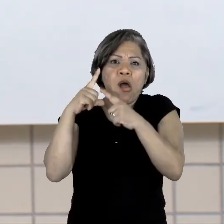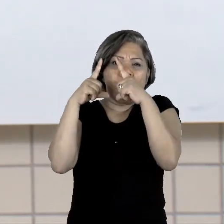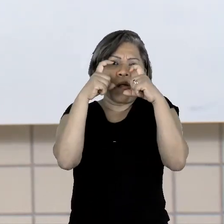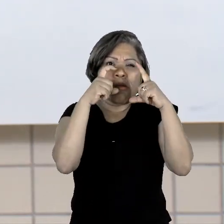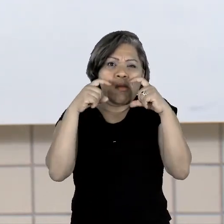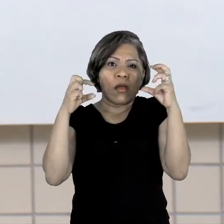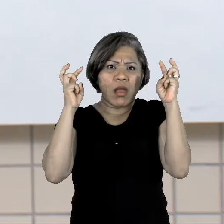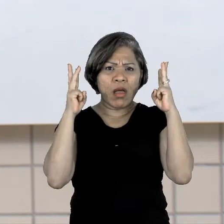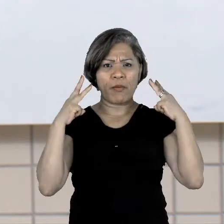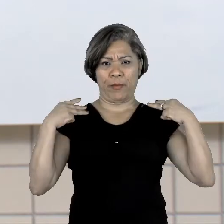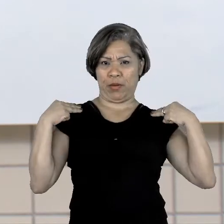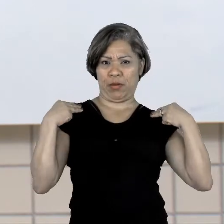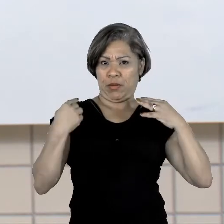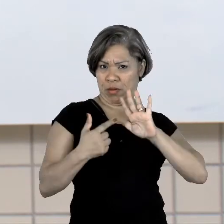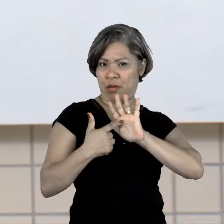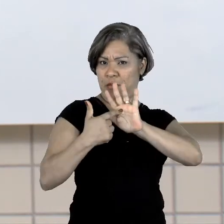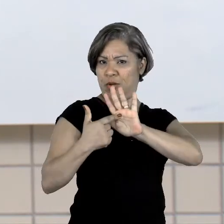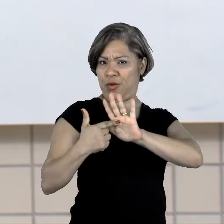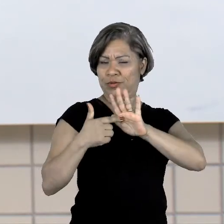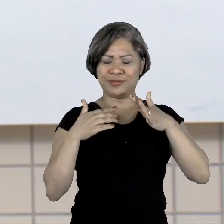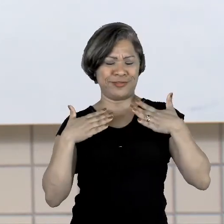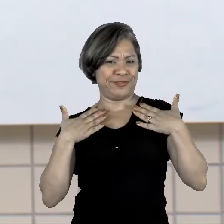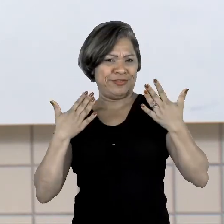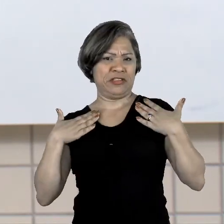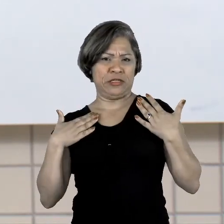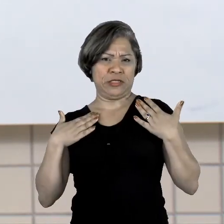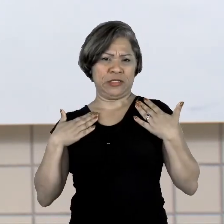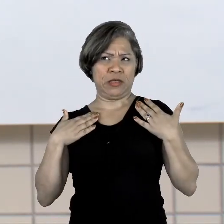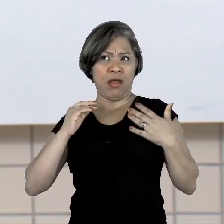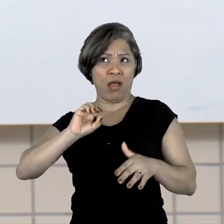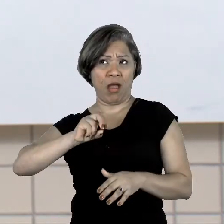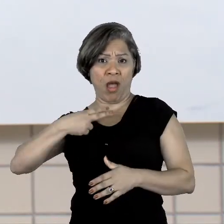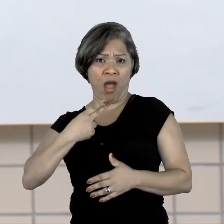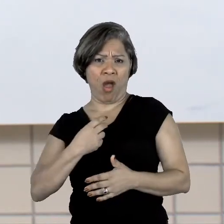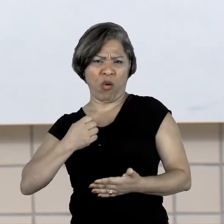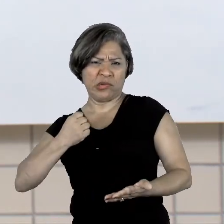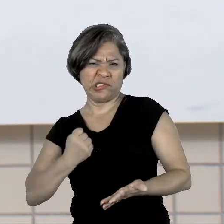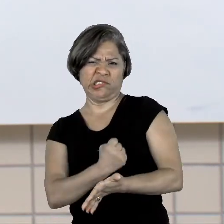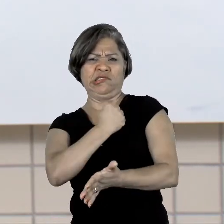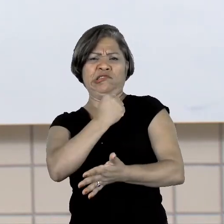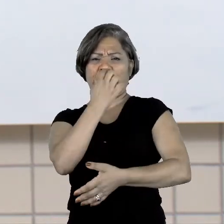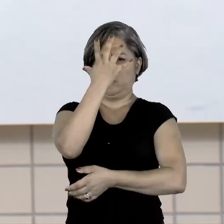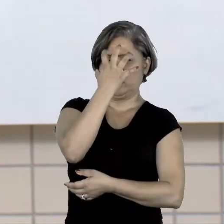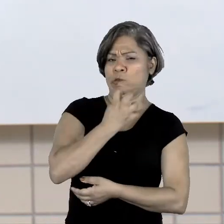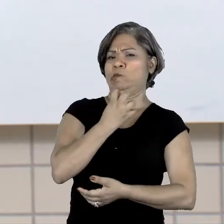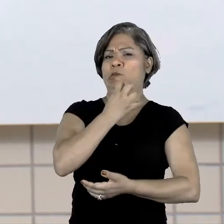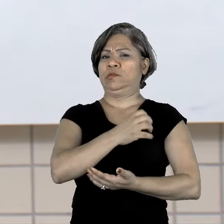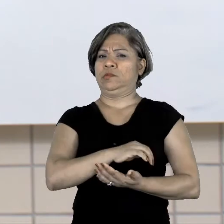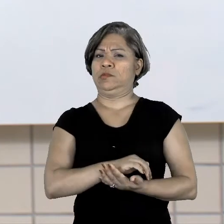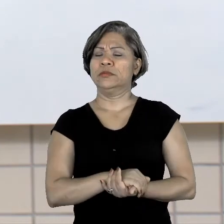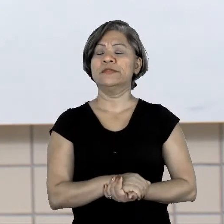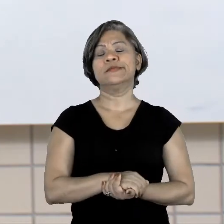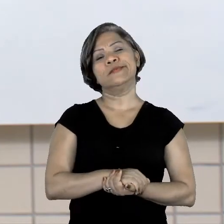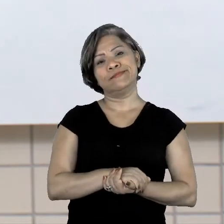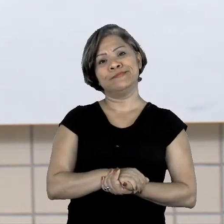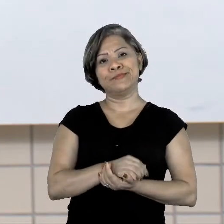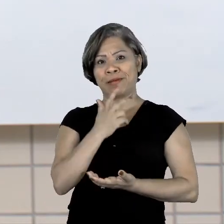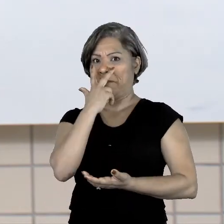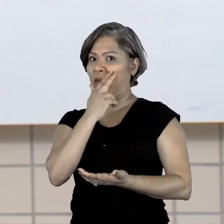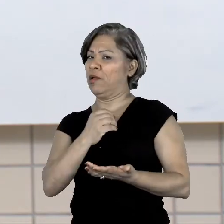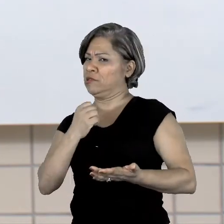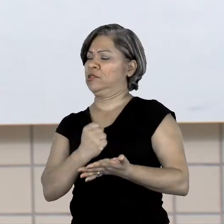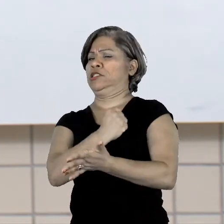indica que ela está contente? Ou que ela ficou chateada? Com raiva? Que ela está chateada, não é verdade?